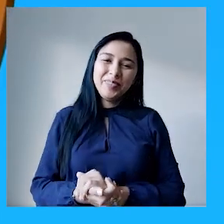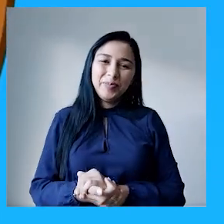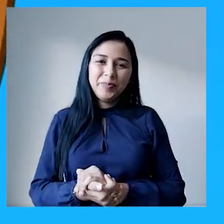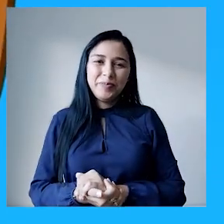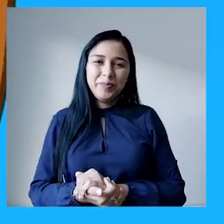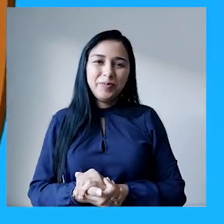próxima.